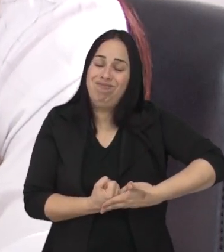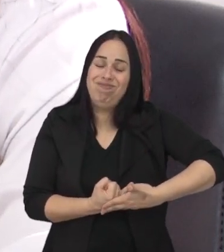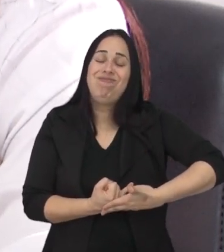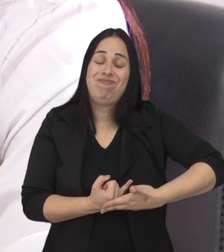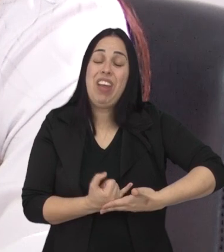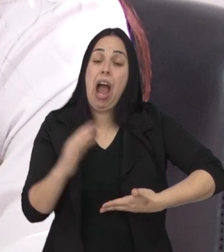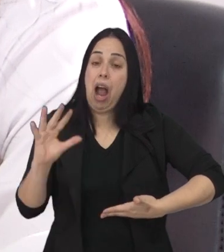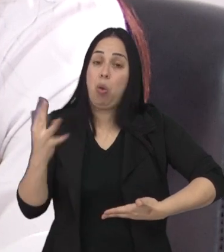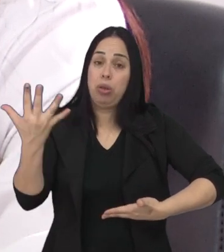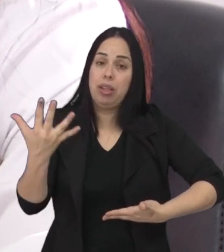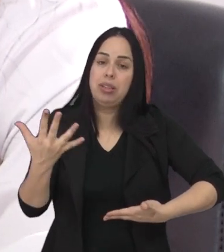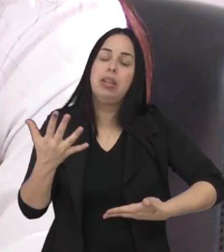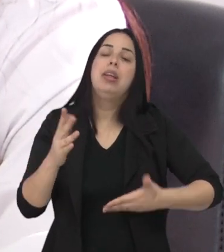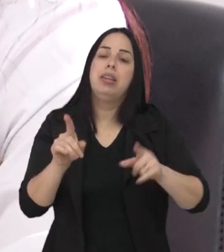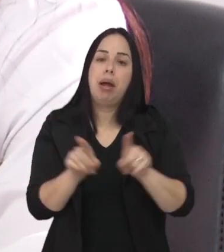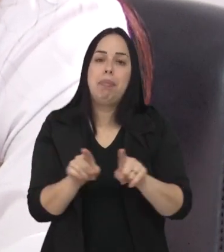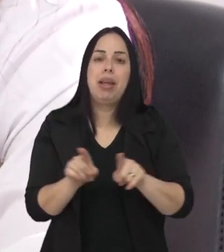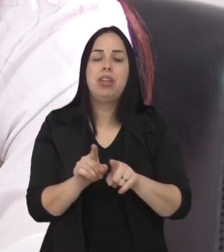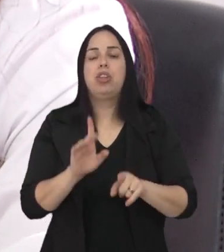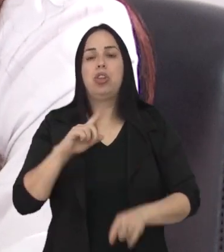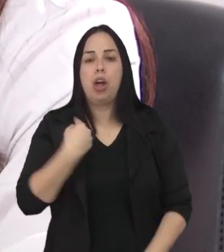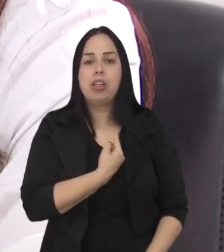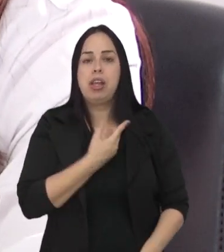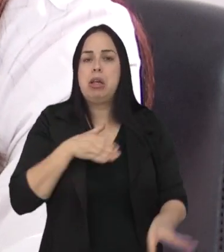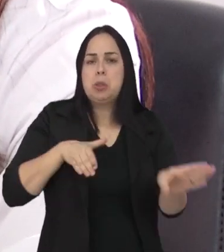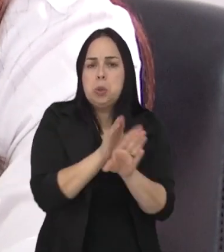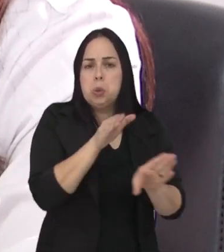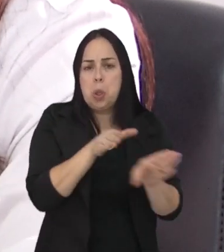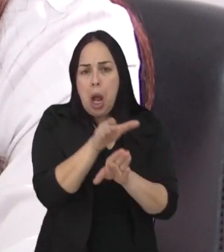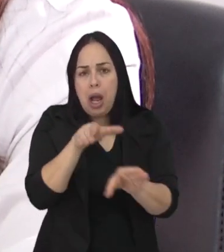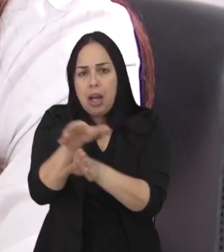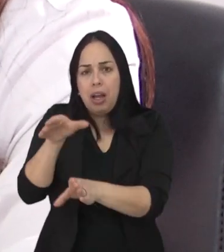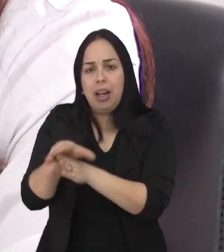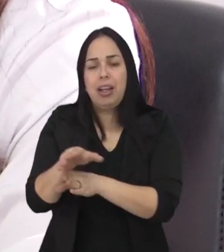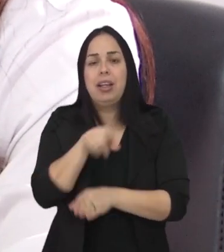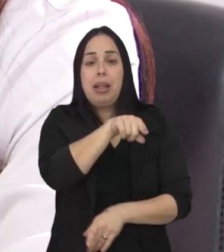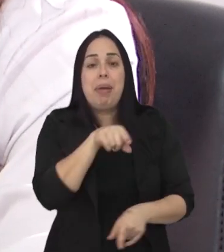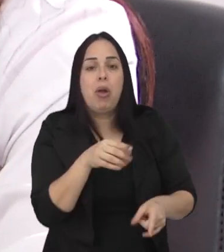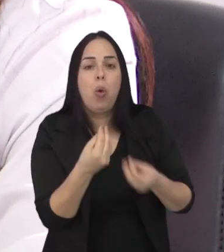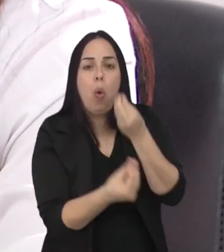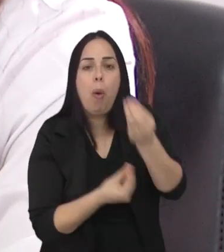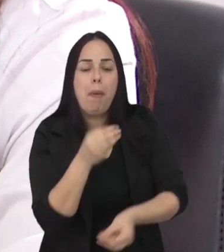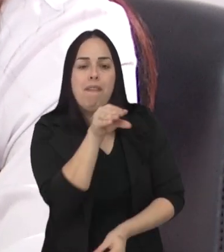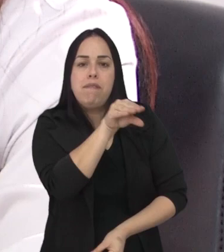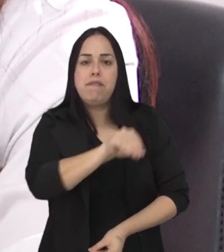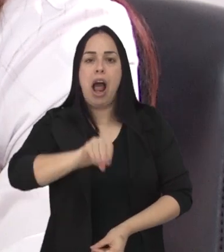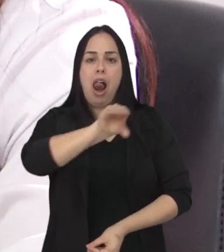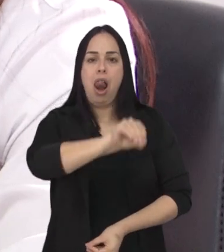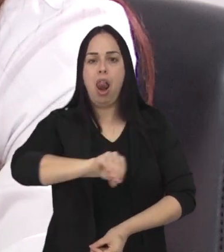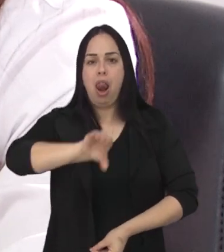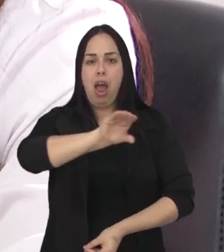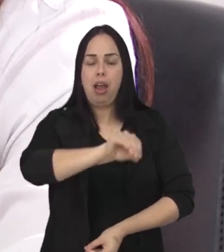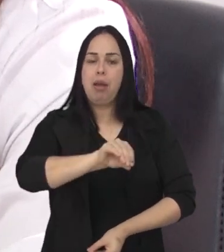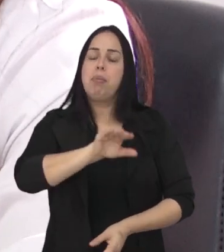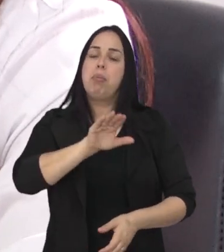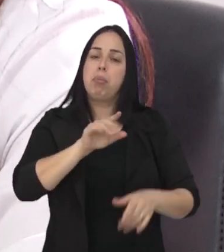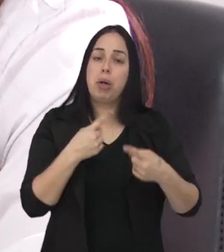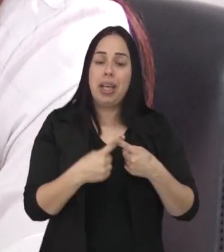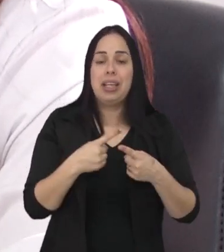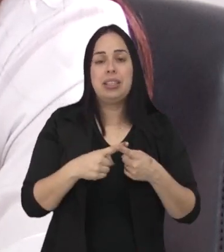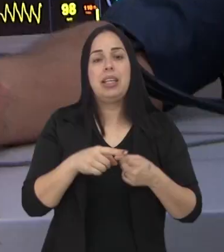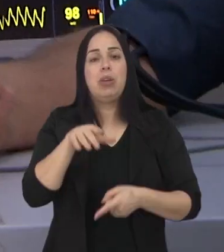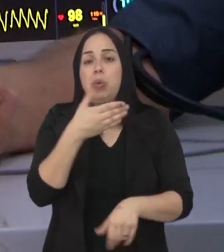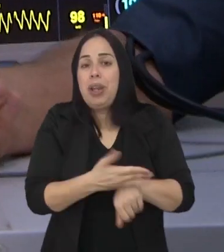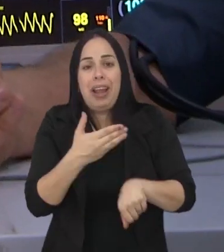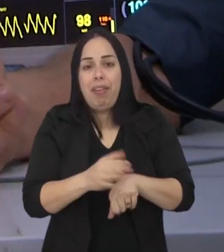uma desnutrição. Além disso, a gente faz um trabalho preventivo aqui na FAP em relação à fala, porque essa criança pode desenvolver alterações